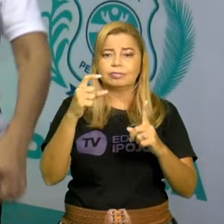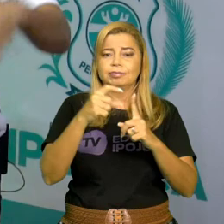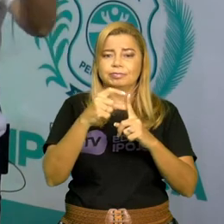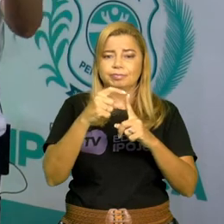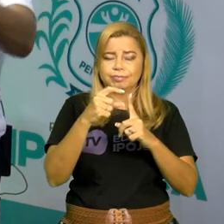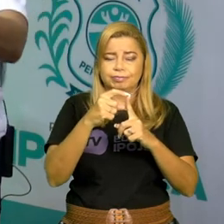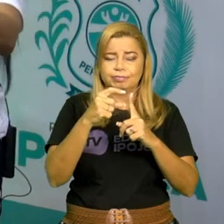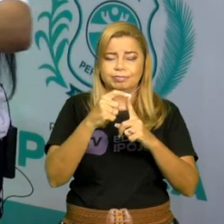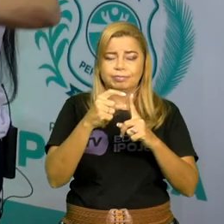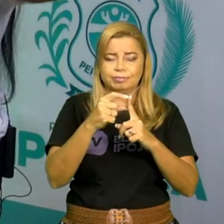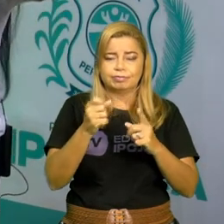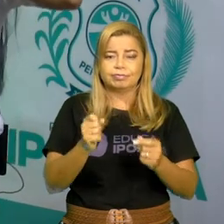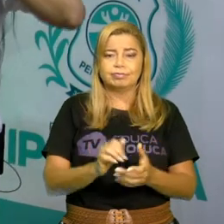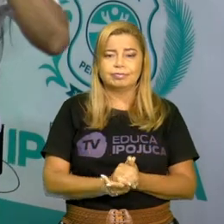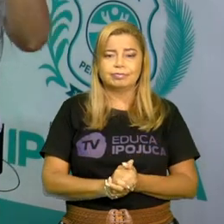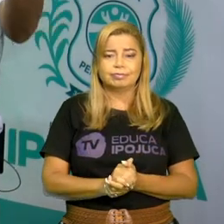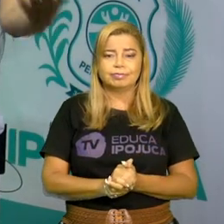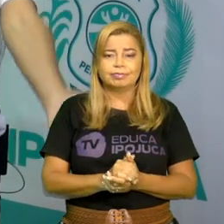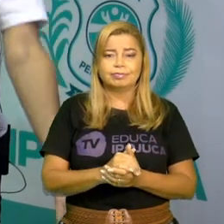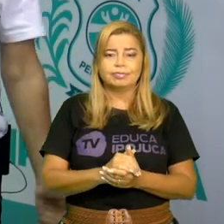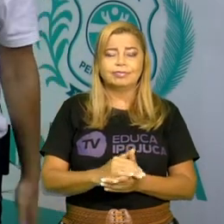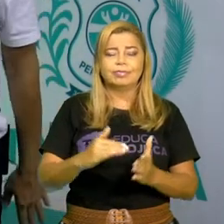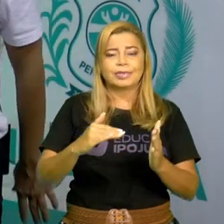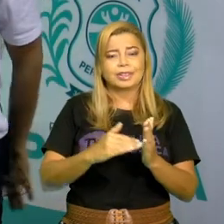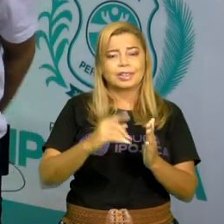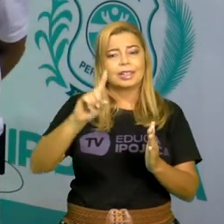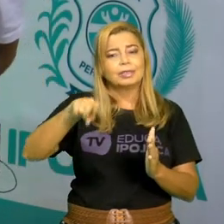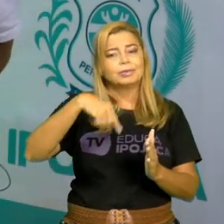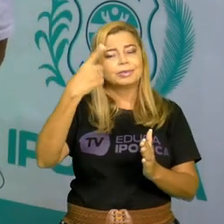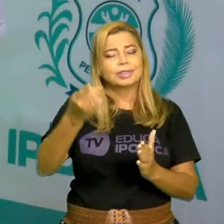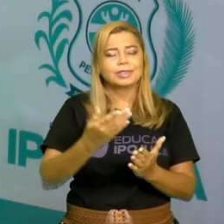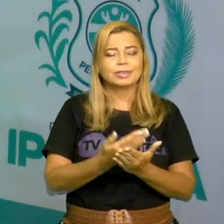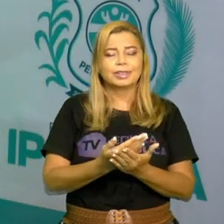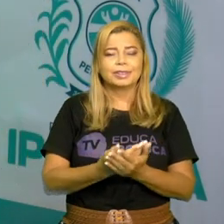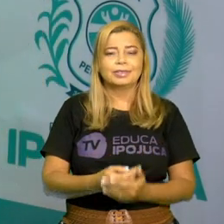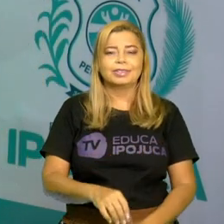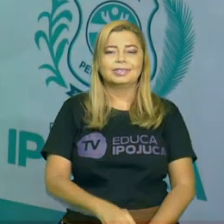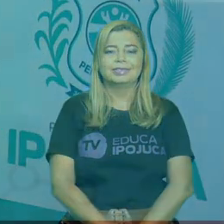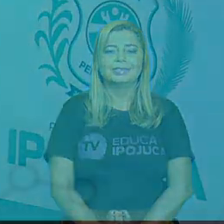letrinha H. E até a próxima aula.